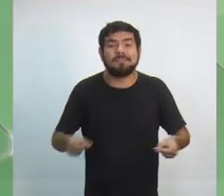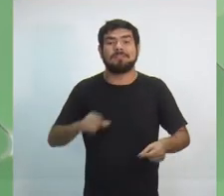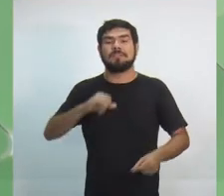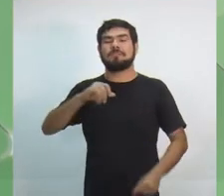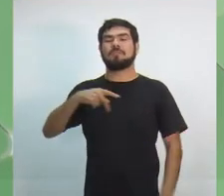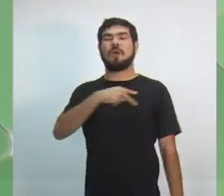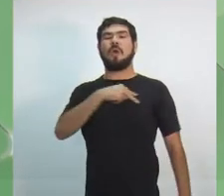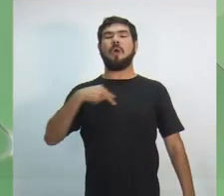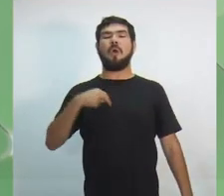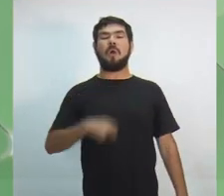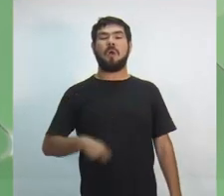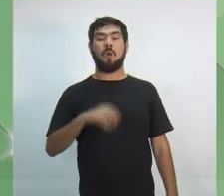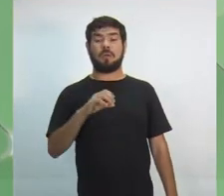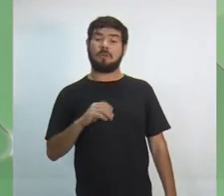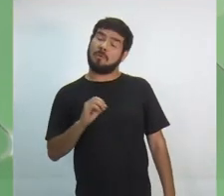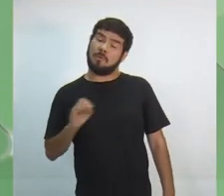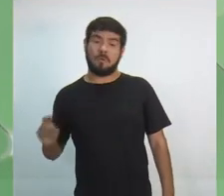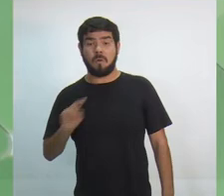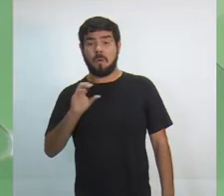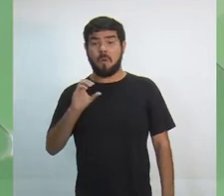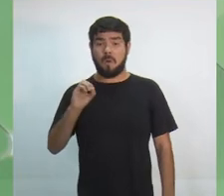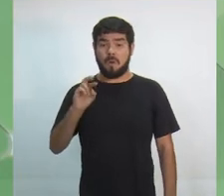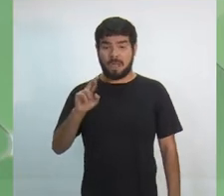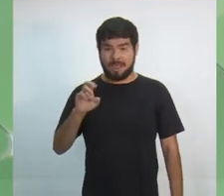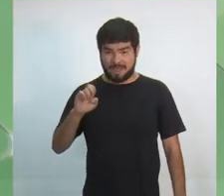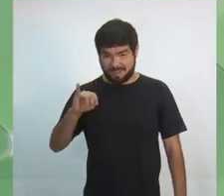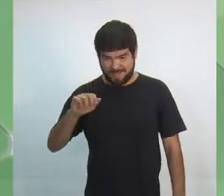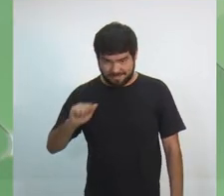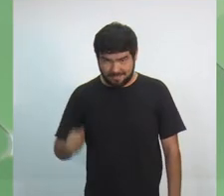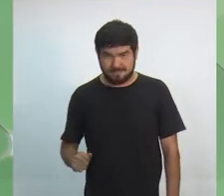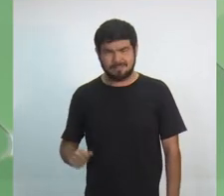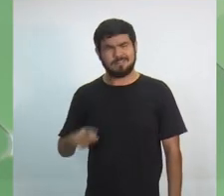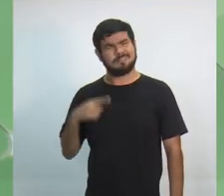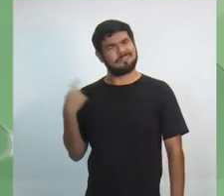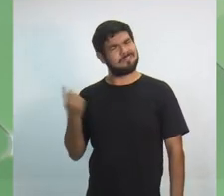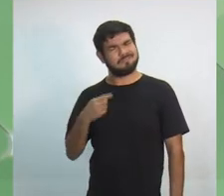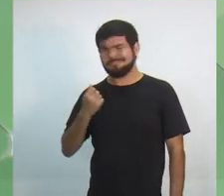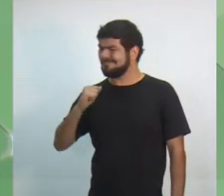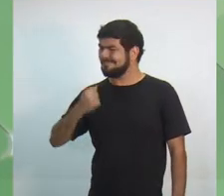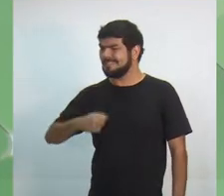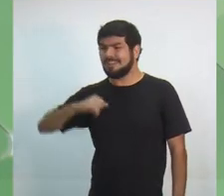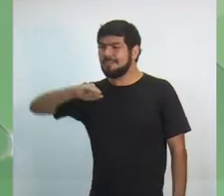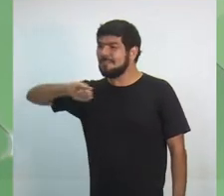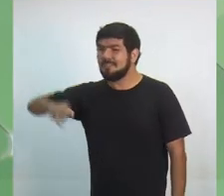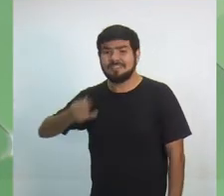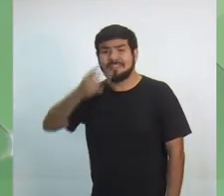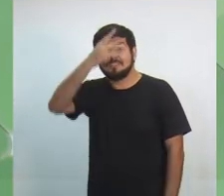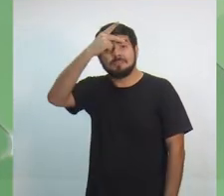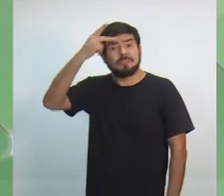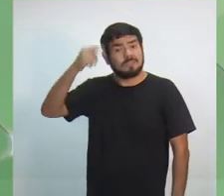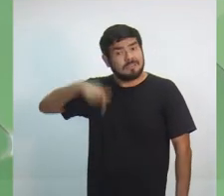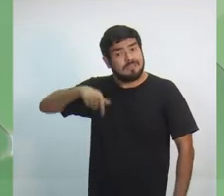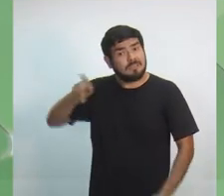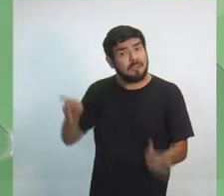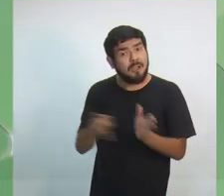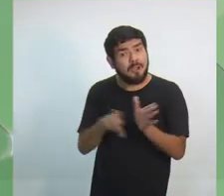Nós temos que qualificar e deixar as pessoas com capacidade técnica para que não possamos ter o desemprego quando alguém está desempregando